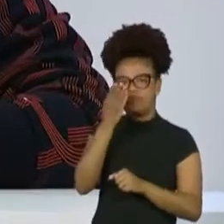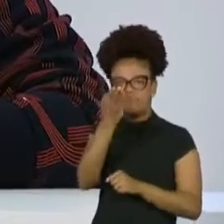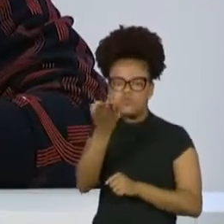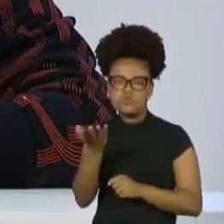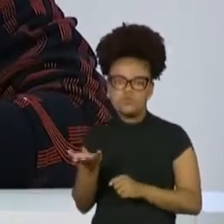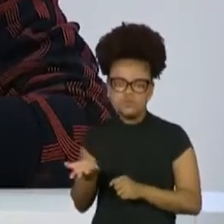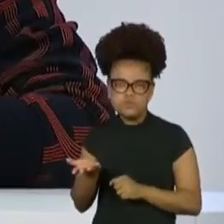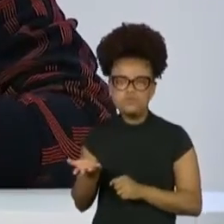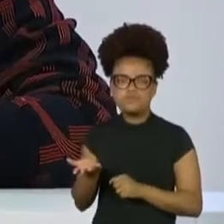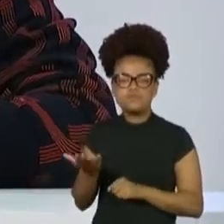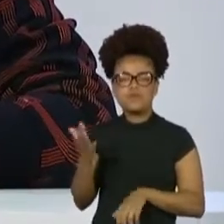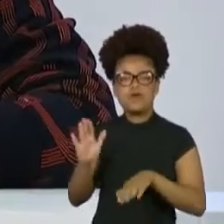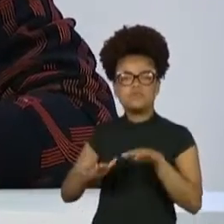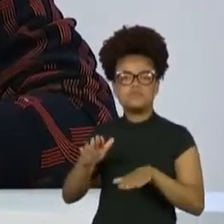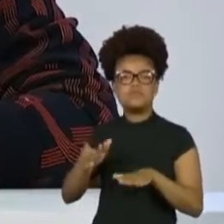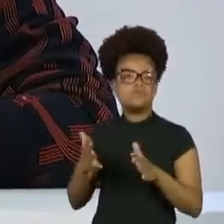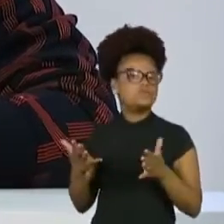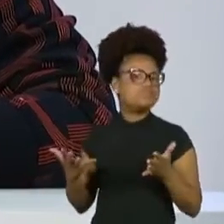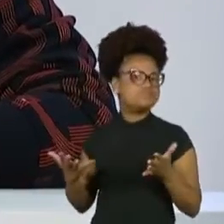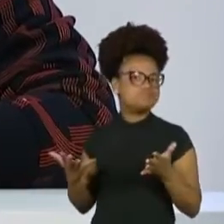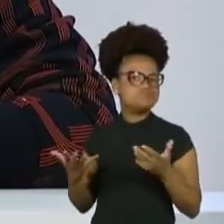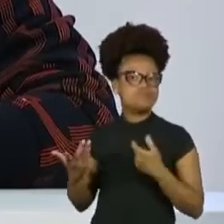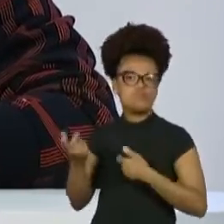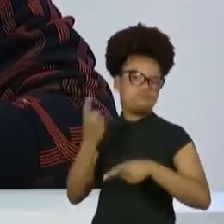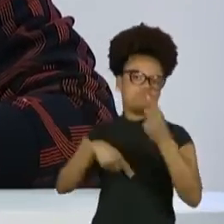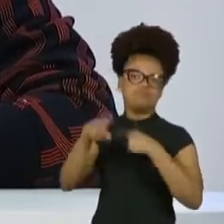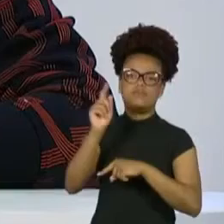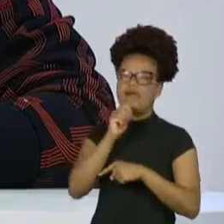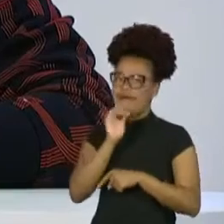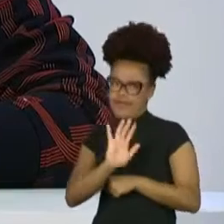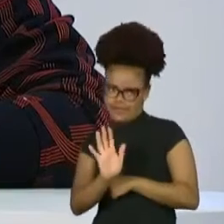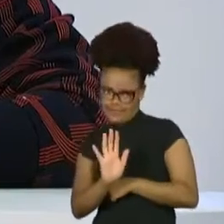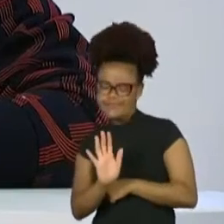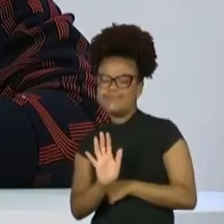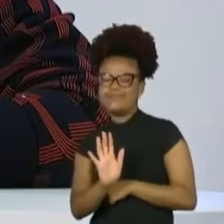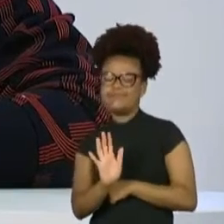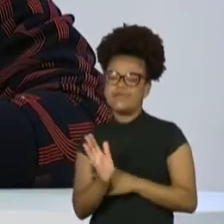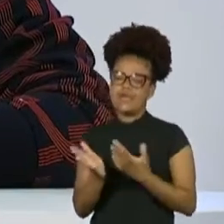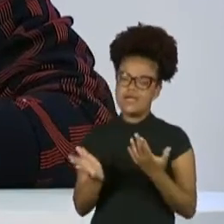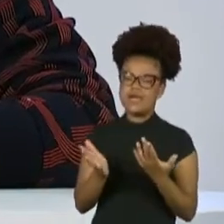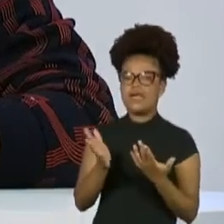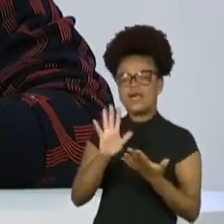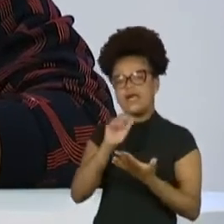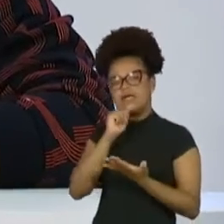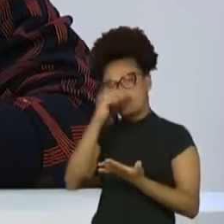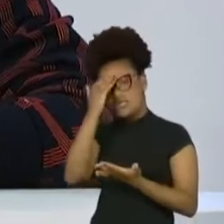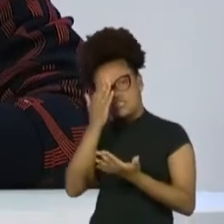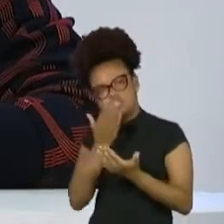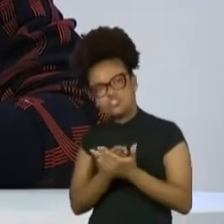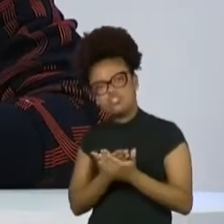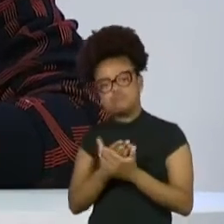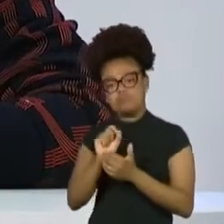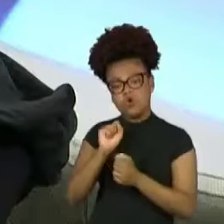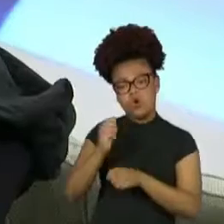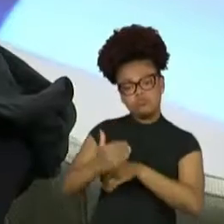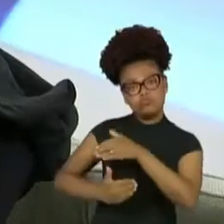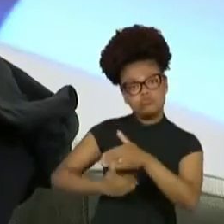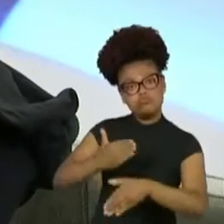reconhecimento devido ao dinheiro, aí a minha pergunta é, você acredita que a gente está caminhando para um lugar diferente agora?